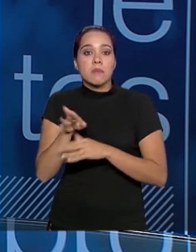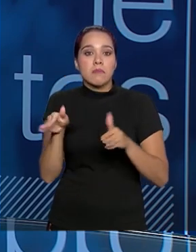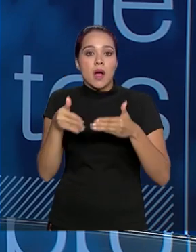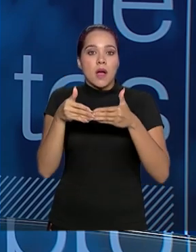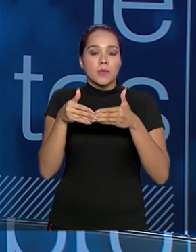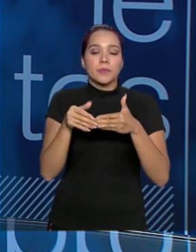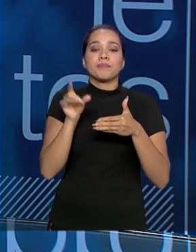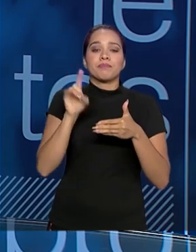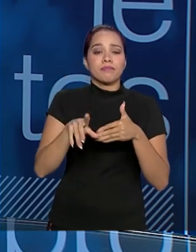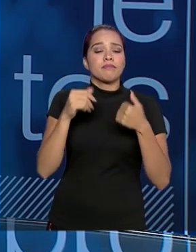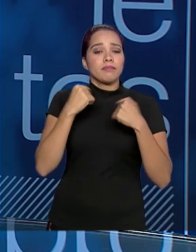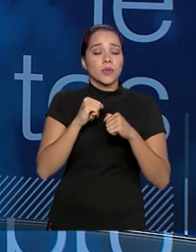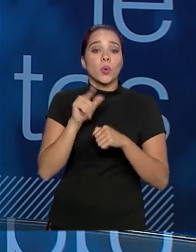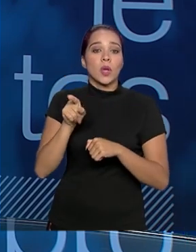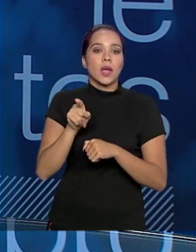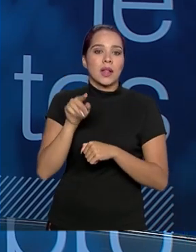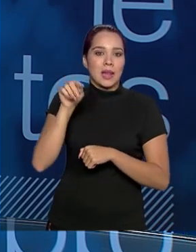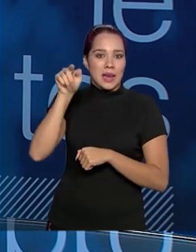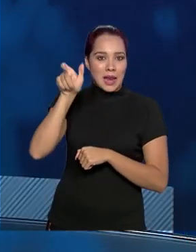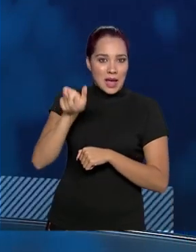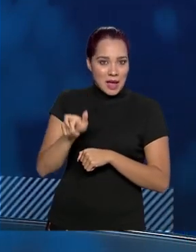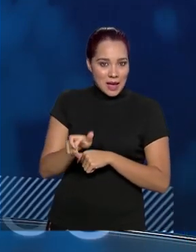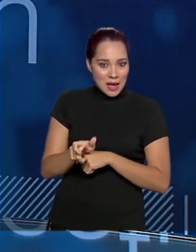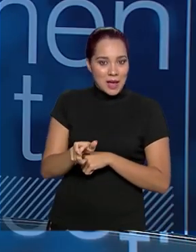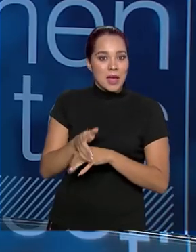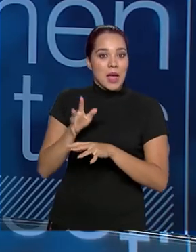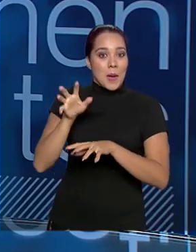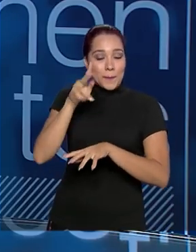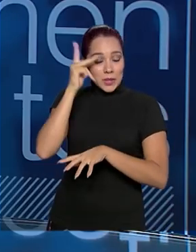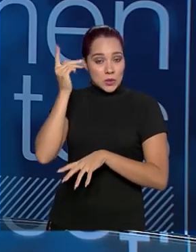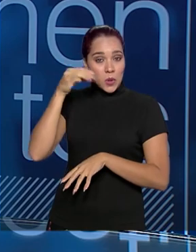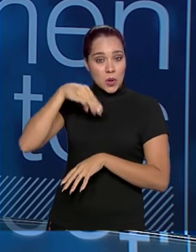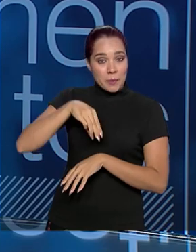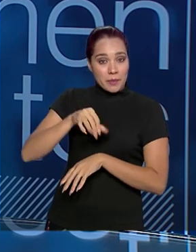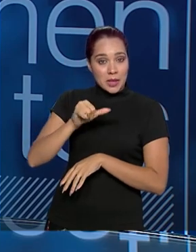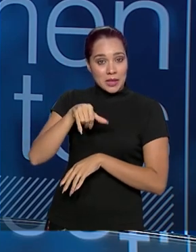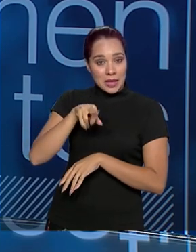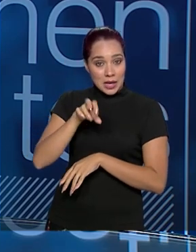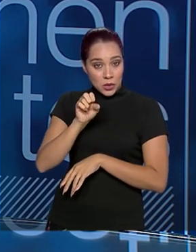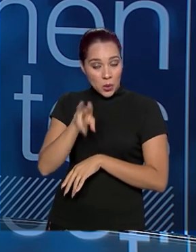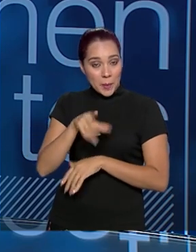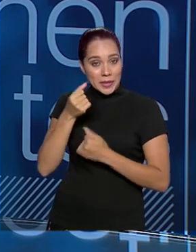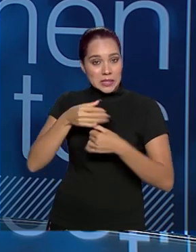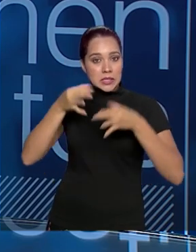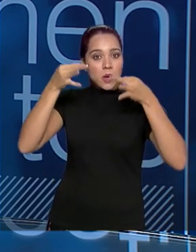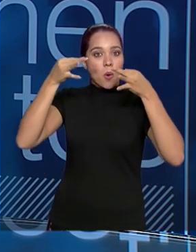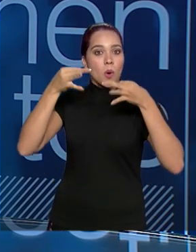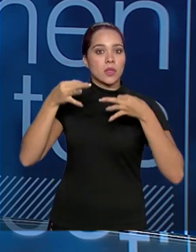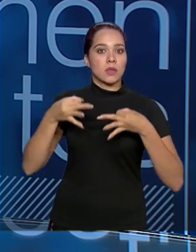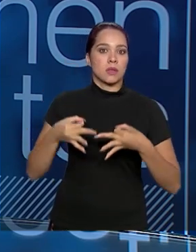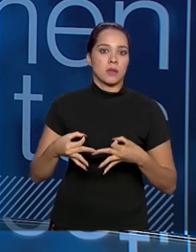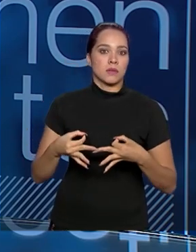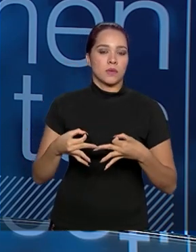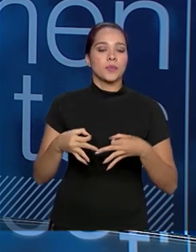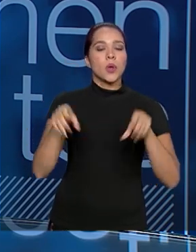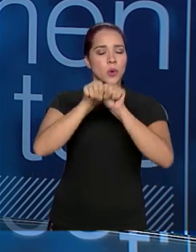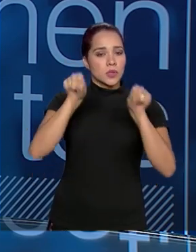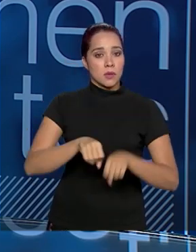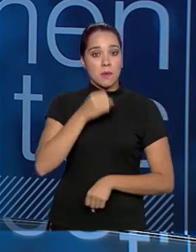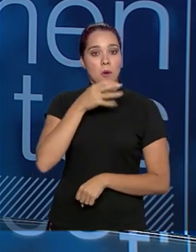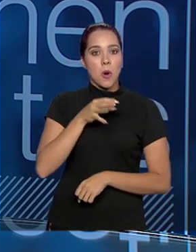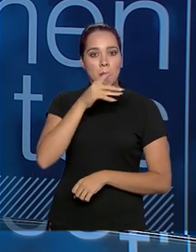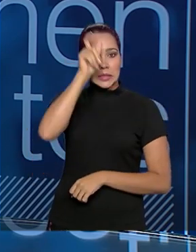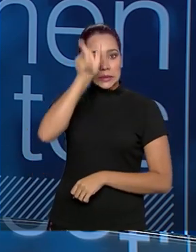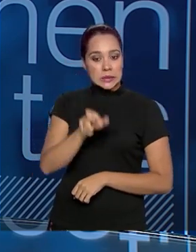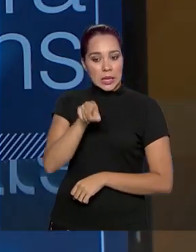aí eu conto com a honestidade e a idoneidade do minerador. Então, é isso que a bate muito. O sistema ali é bom. Só que se o minerador